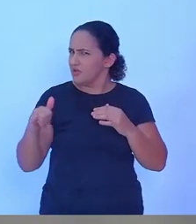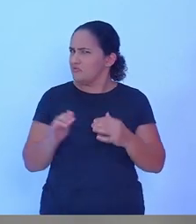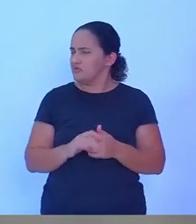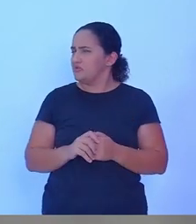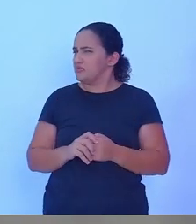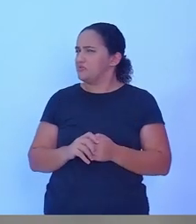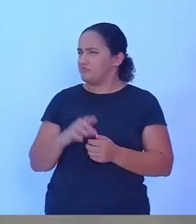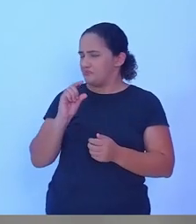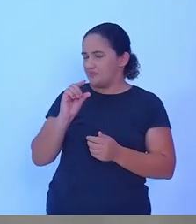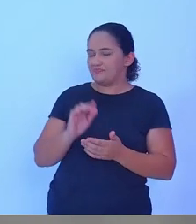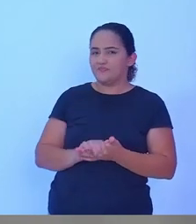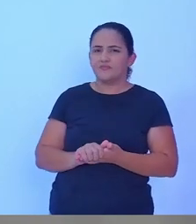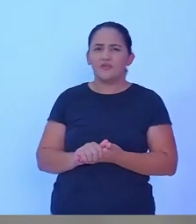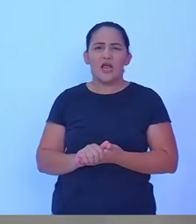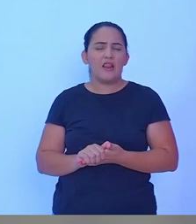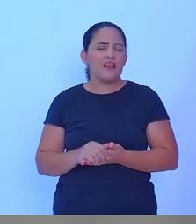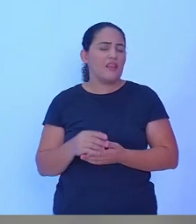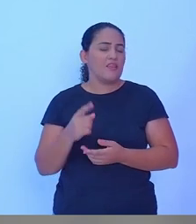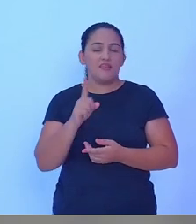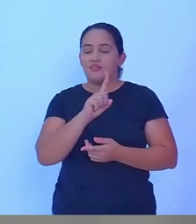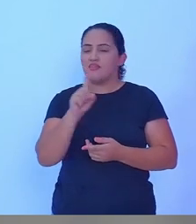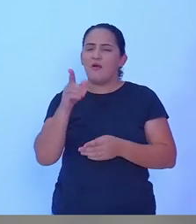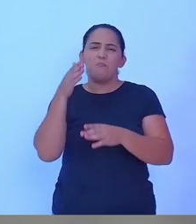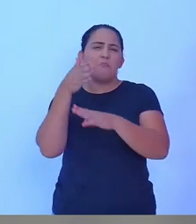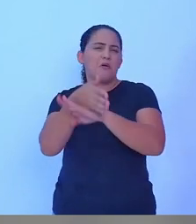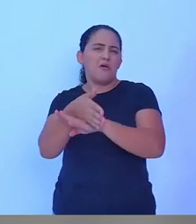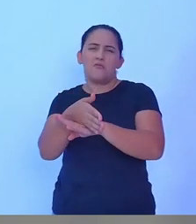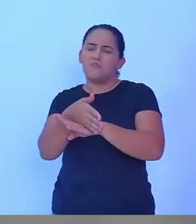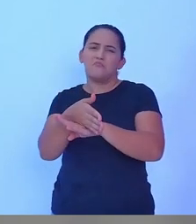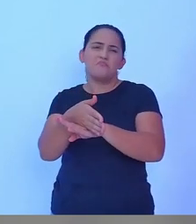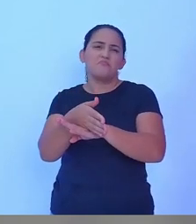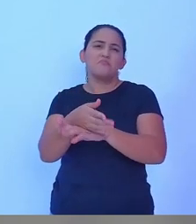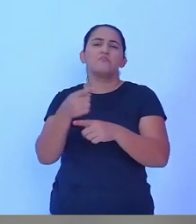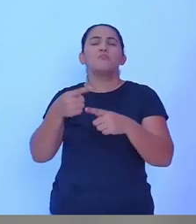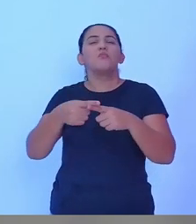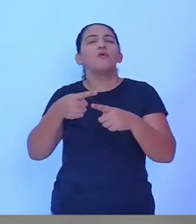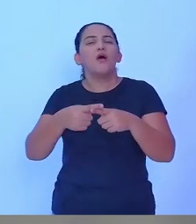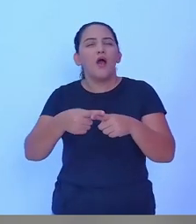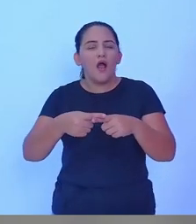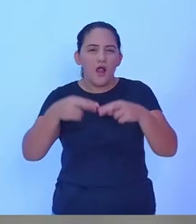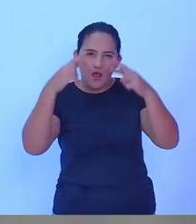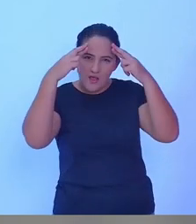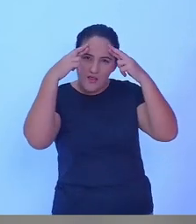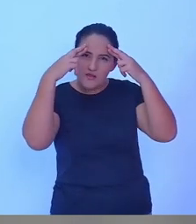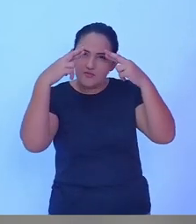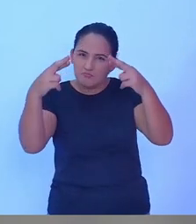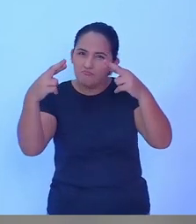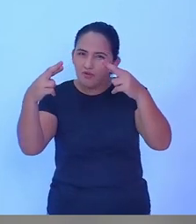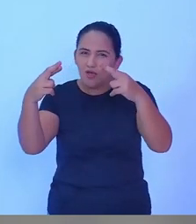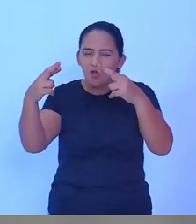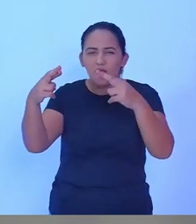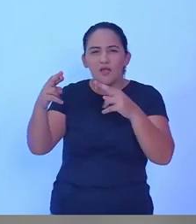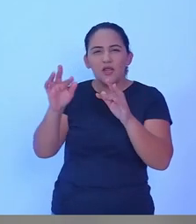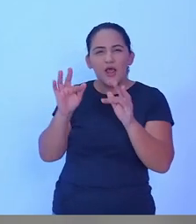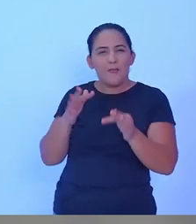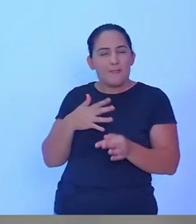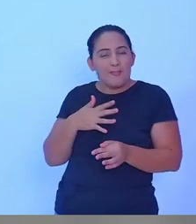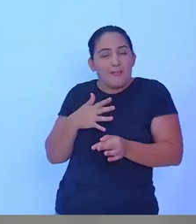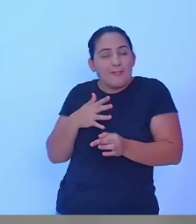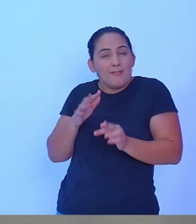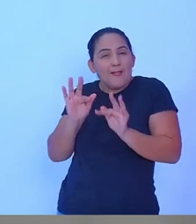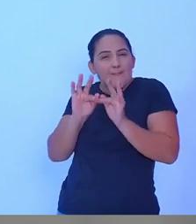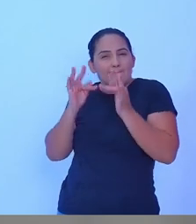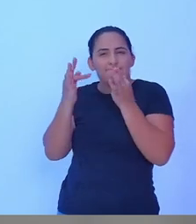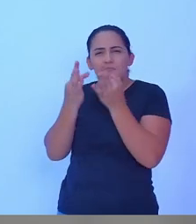que não participarei, pois prezo pelo respeito a mim, a minha família, e assim é a minha